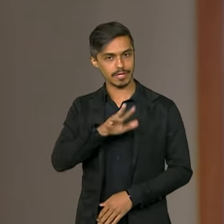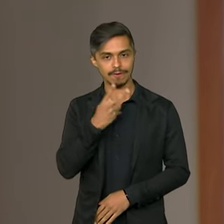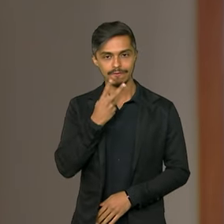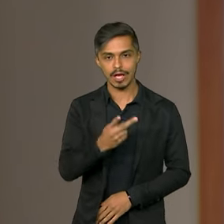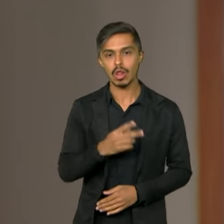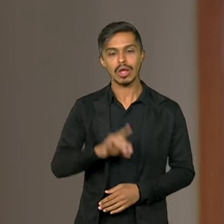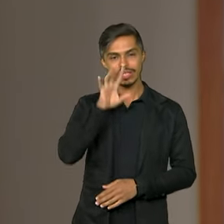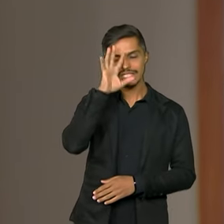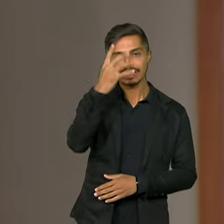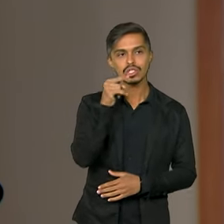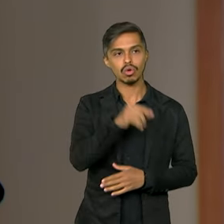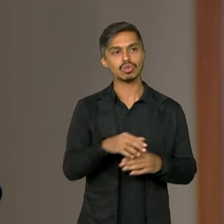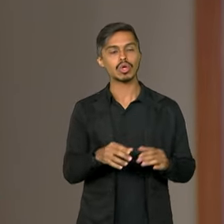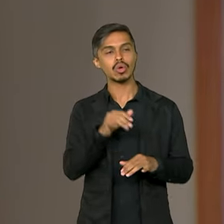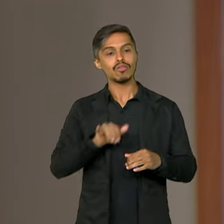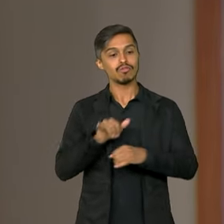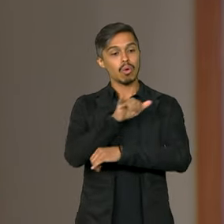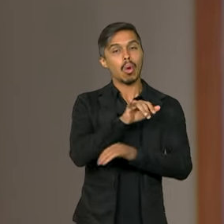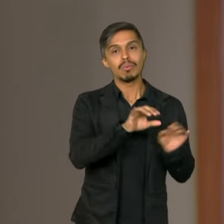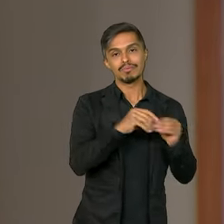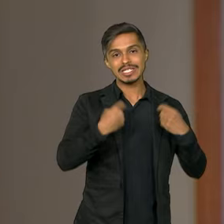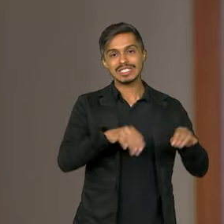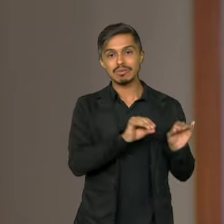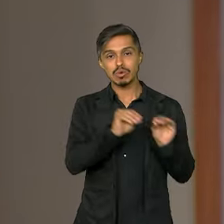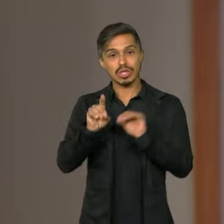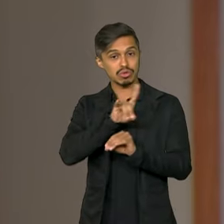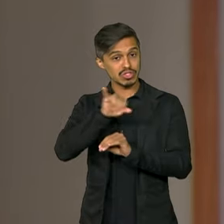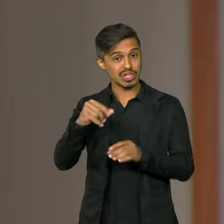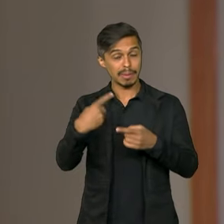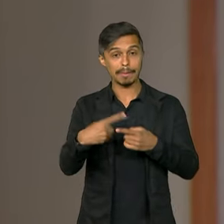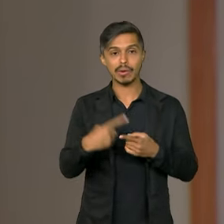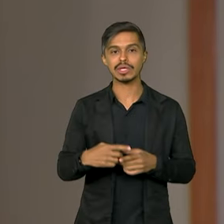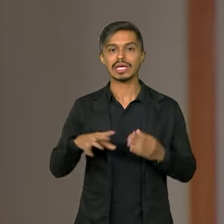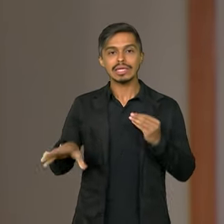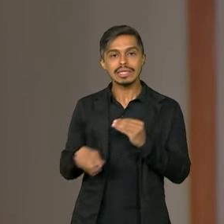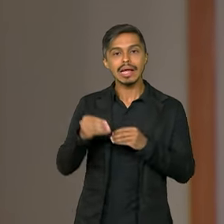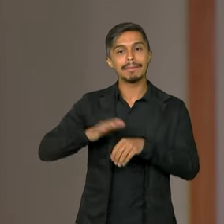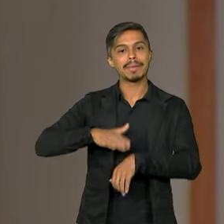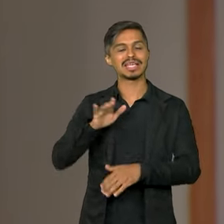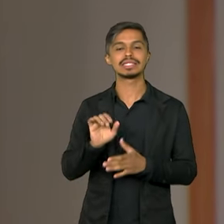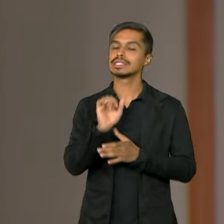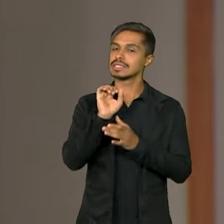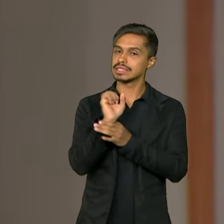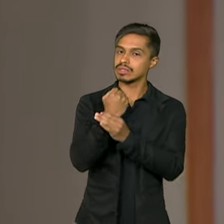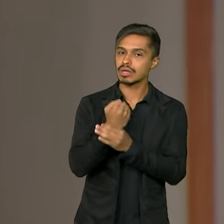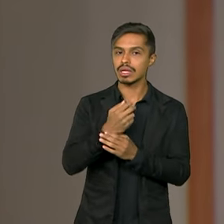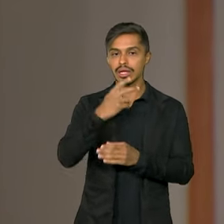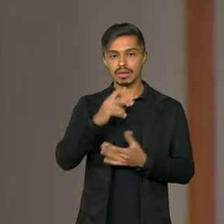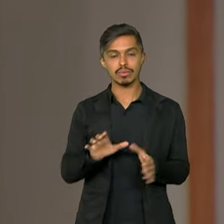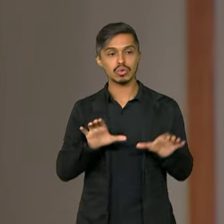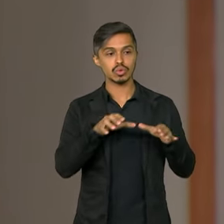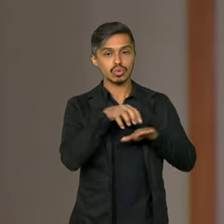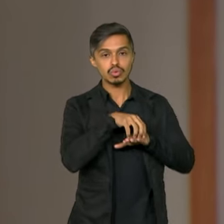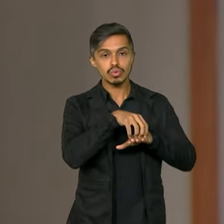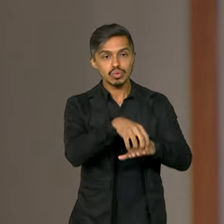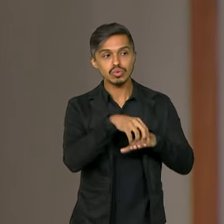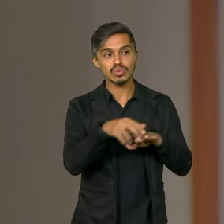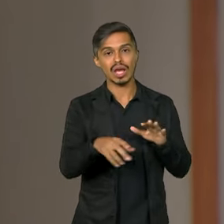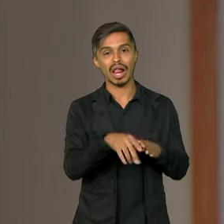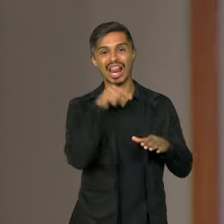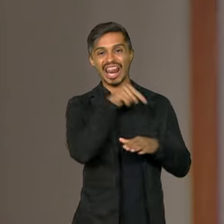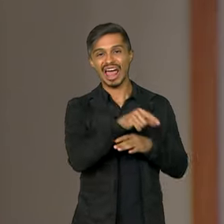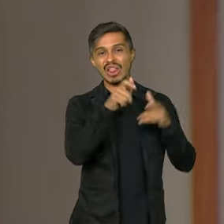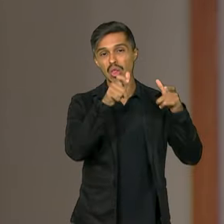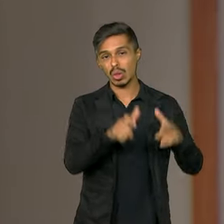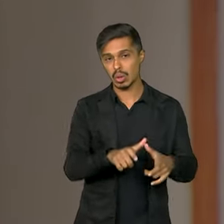decisão de adiar esse voo foi em razão da necessidade de medidas adicionais de segurança para os comboios terrestres que se